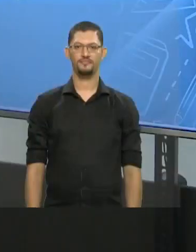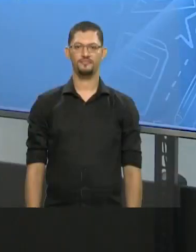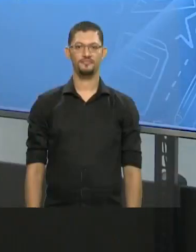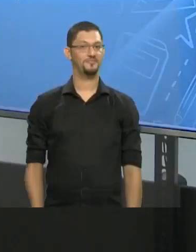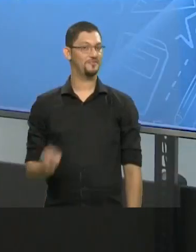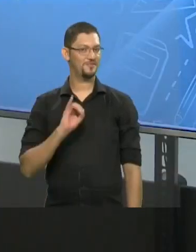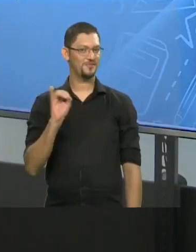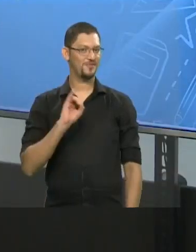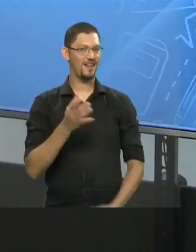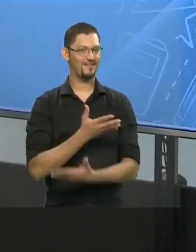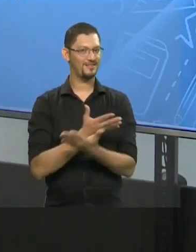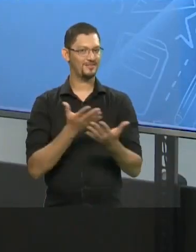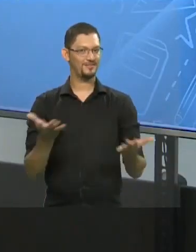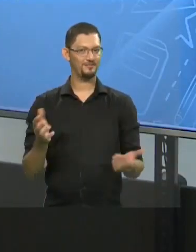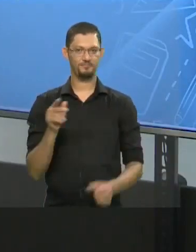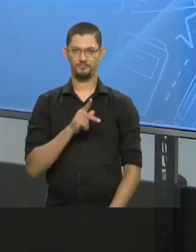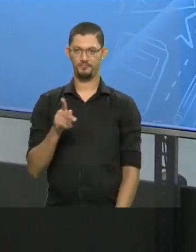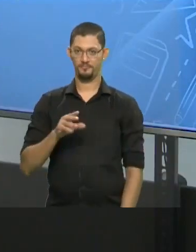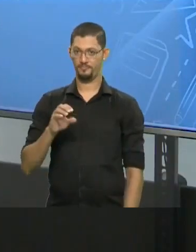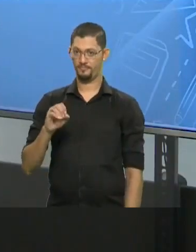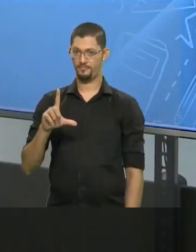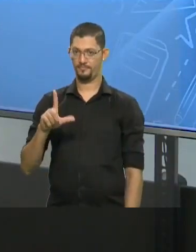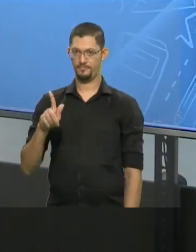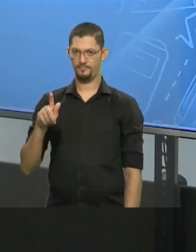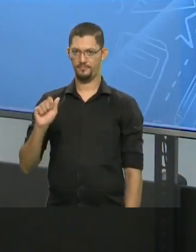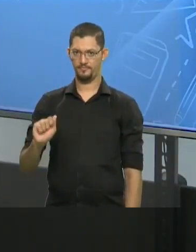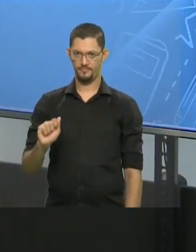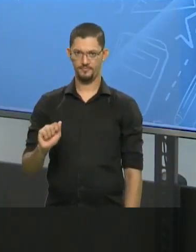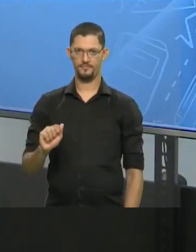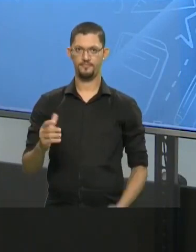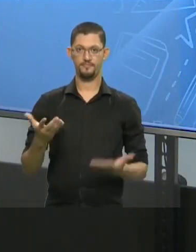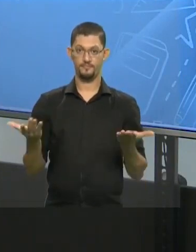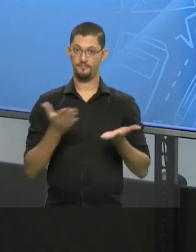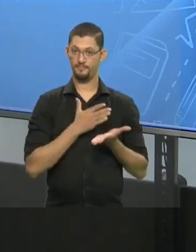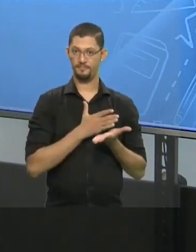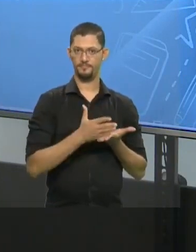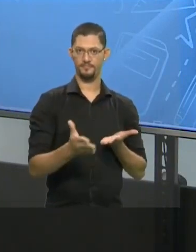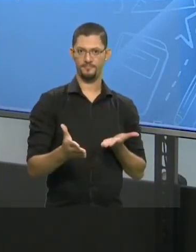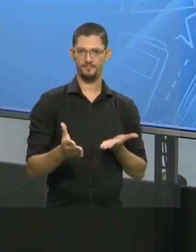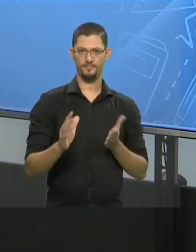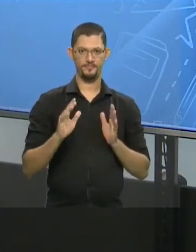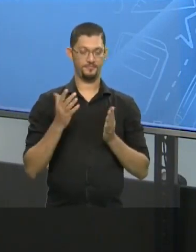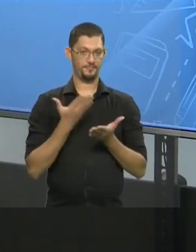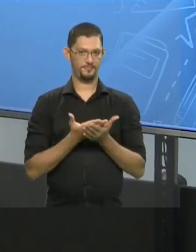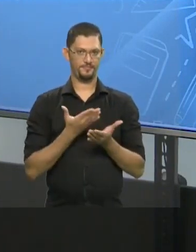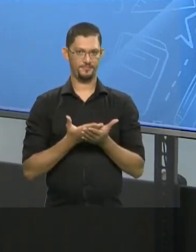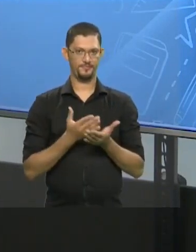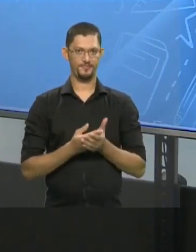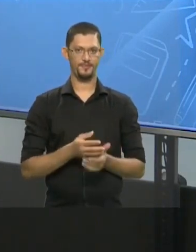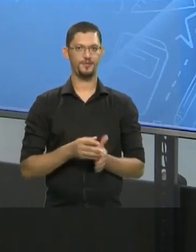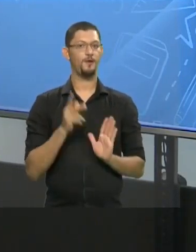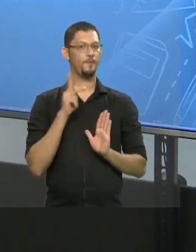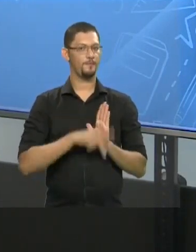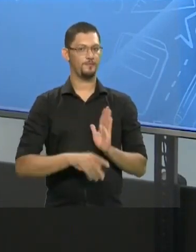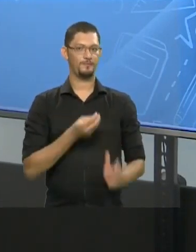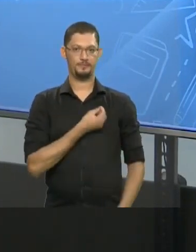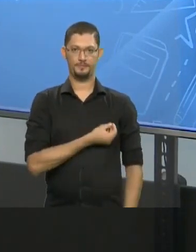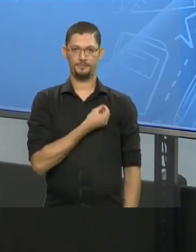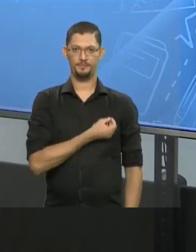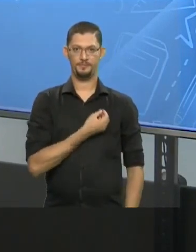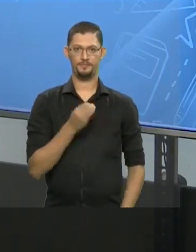Olá pessoal, aqui é a professora Olga Gutierrez e vamos começar com a nossa aula de projeto de vida